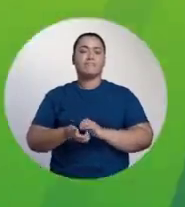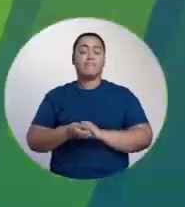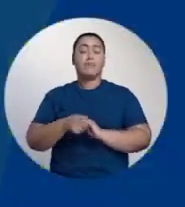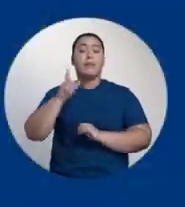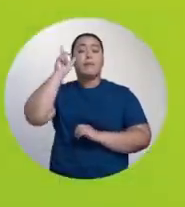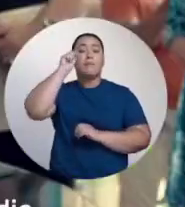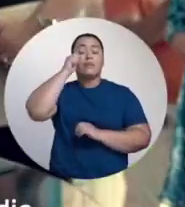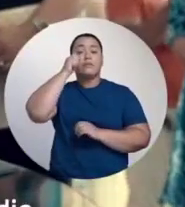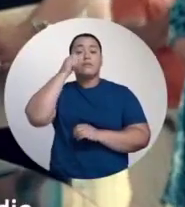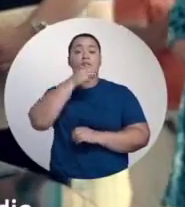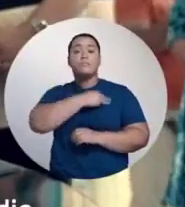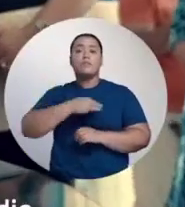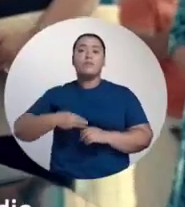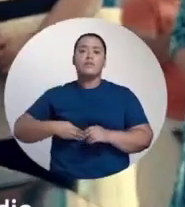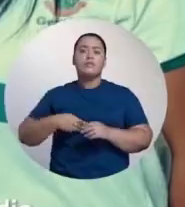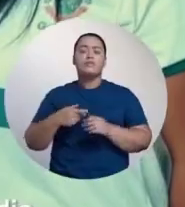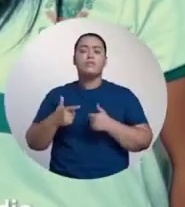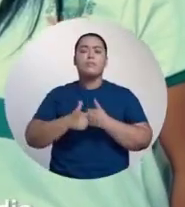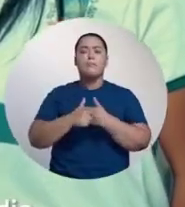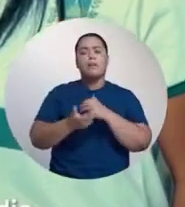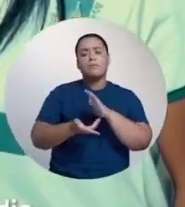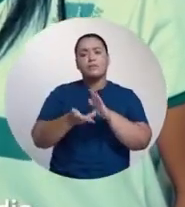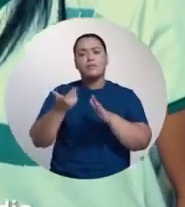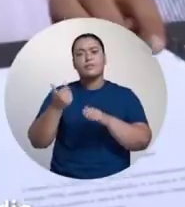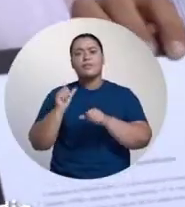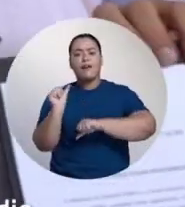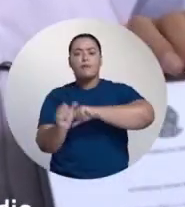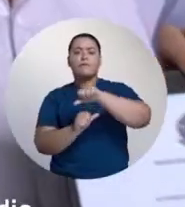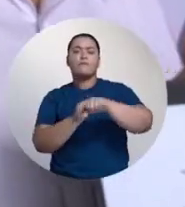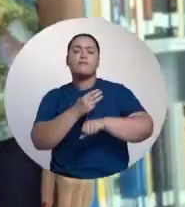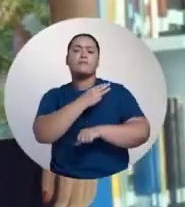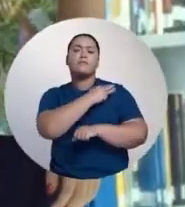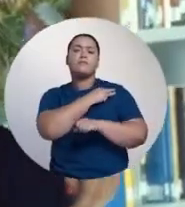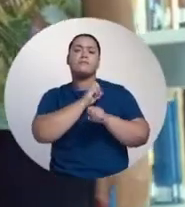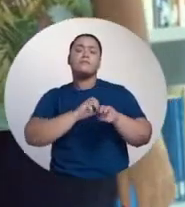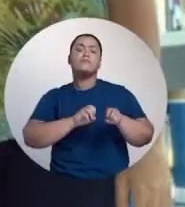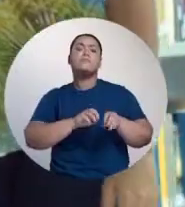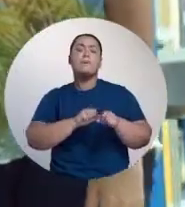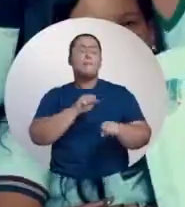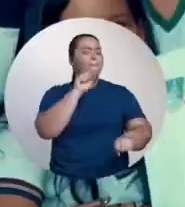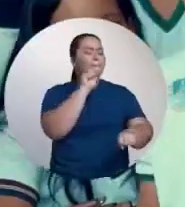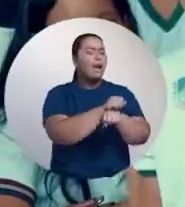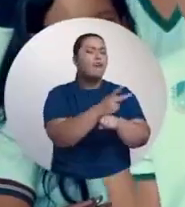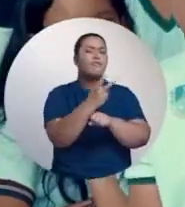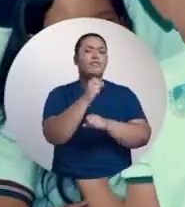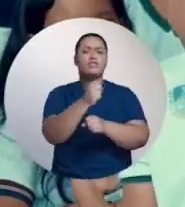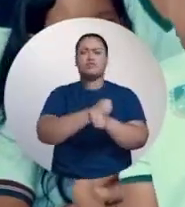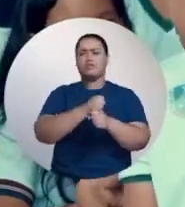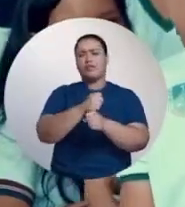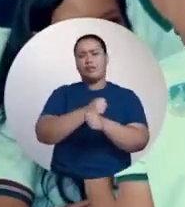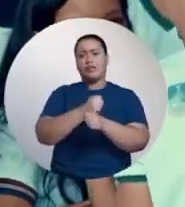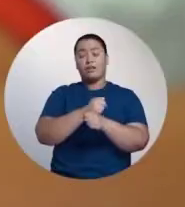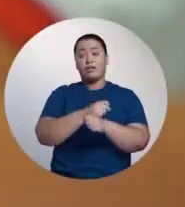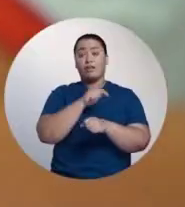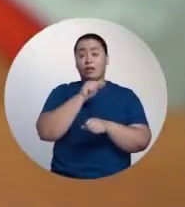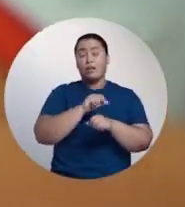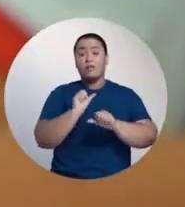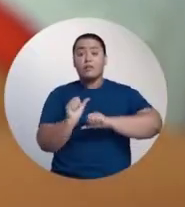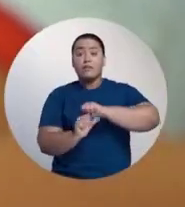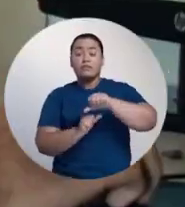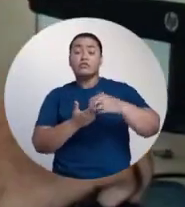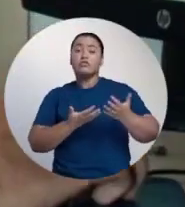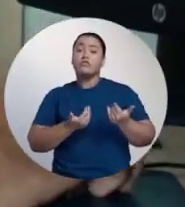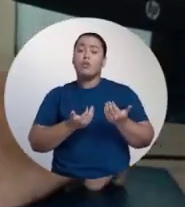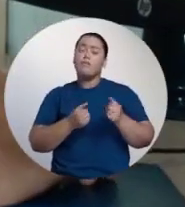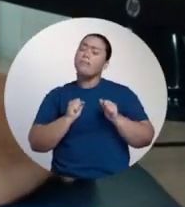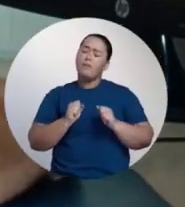Mendonça Foi o ministro Que tirou do papel A reforma do ensino médio Que tava parada Há mais de 20 anos Com ela O